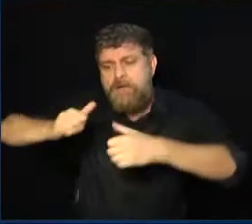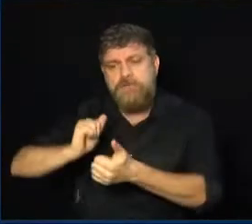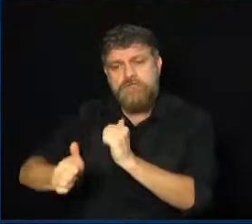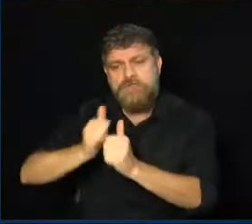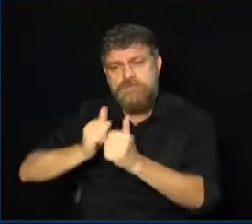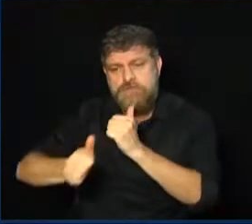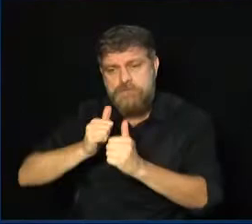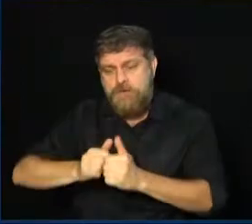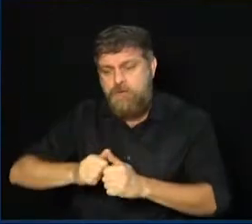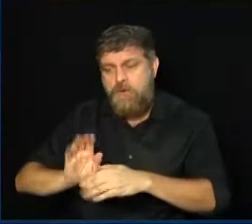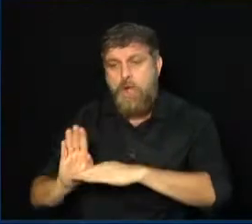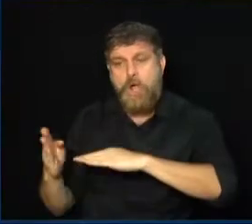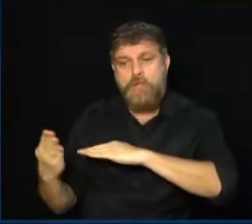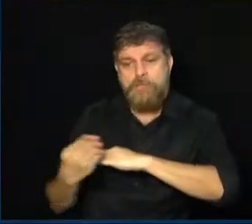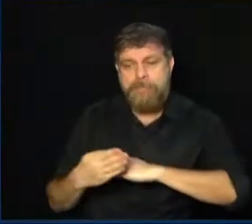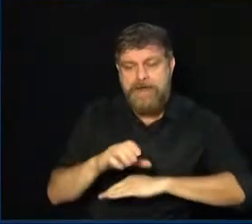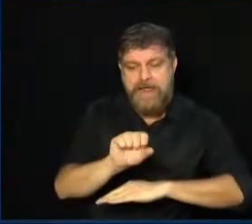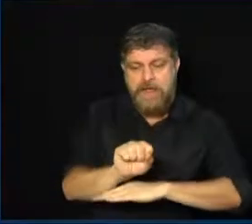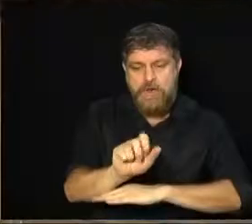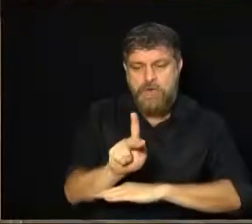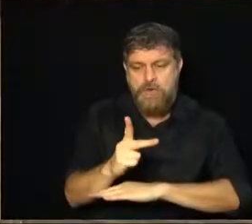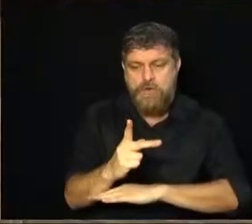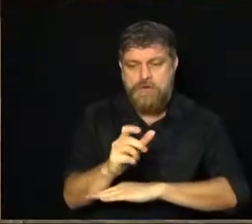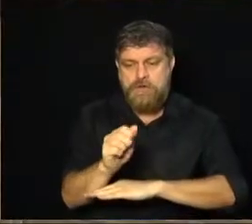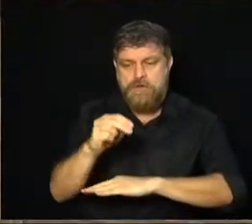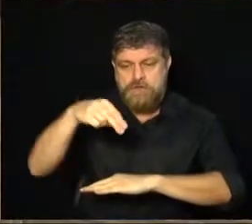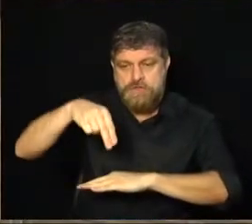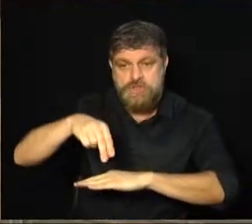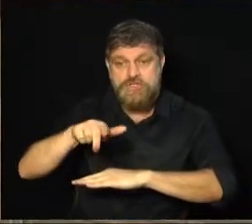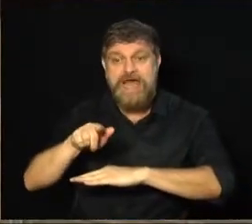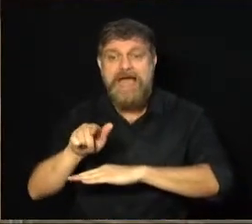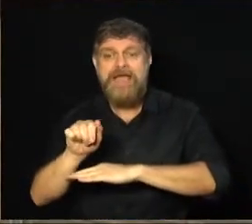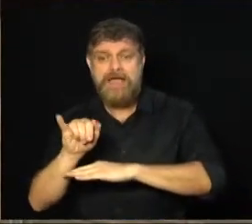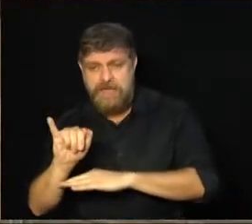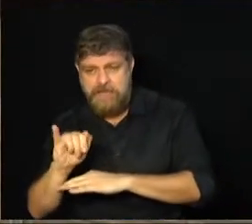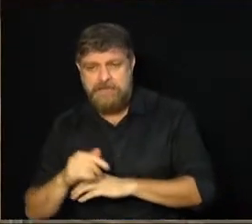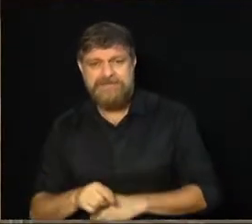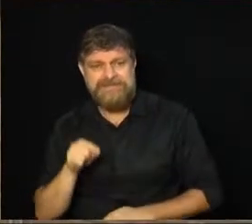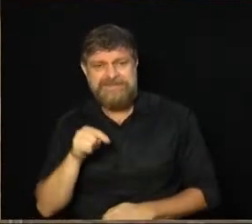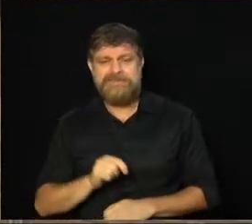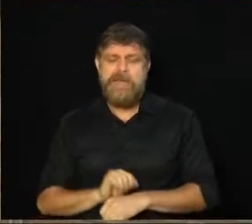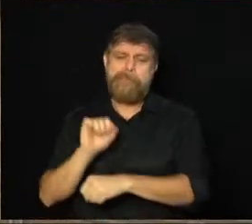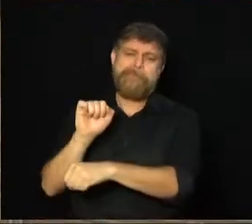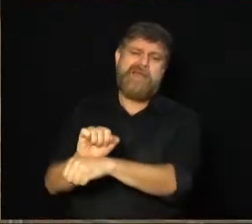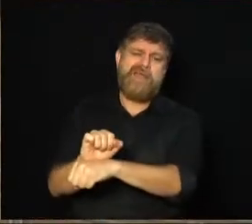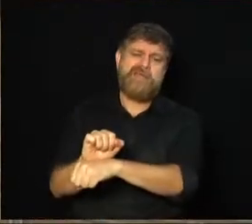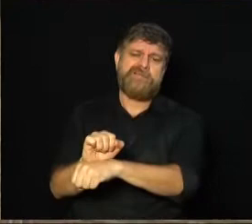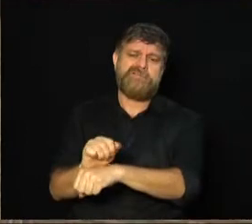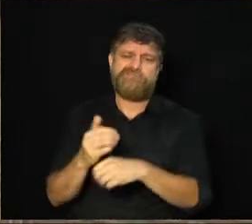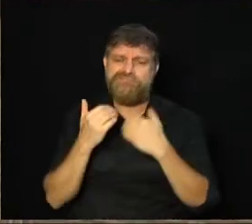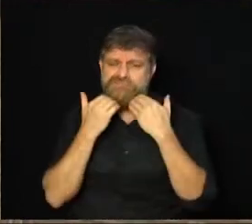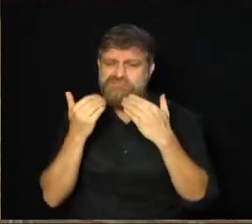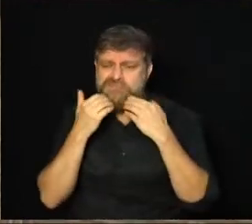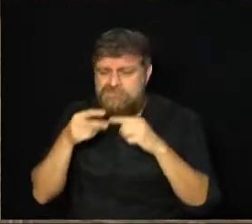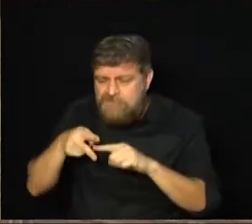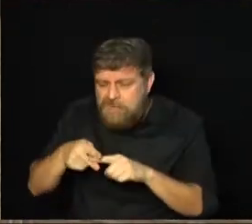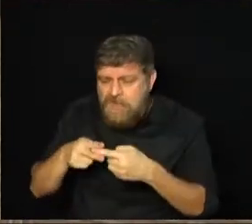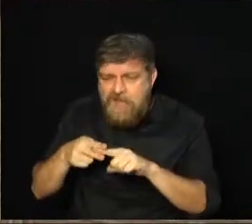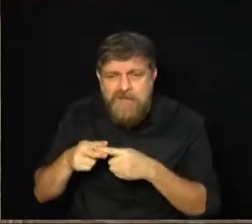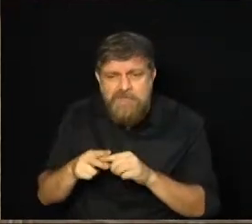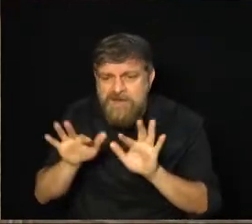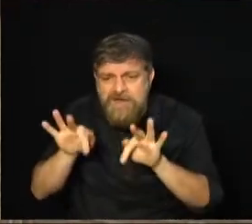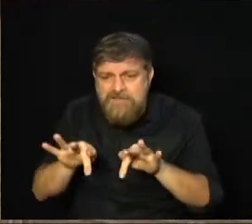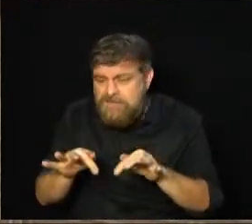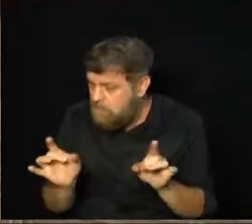rua Norberto Lopes, no Jardim Xangai. Estão há muito tempo parados, eles arrumam o campo, não terminam,